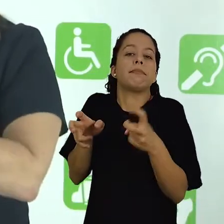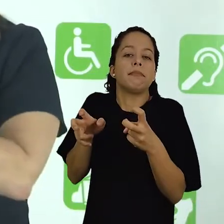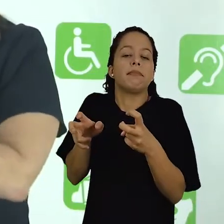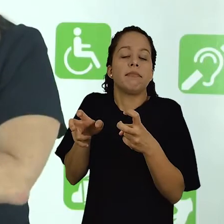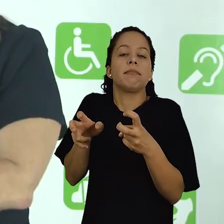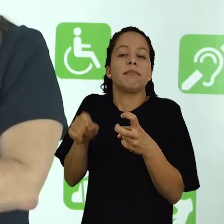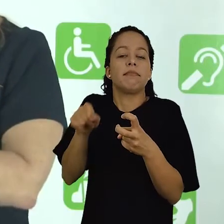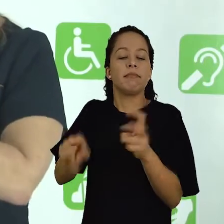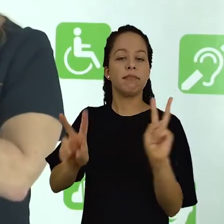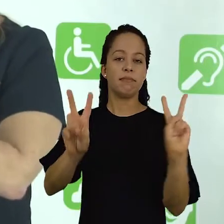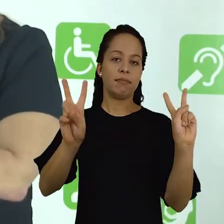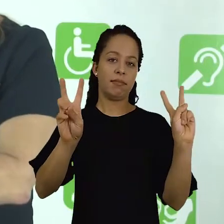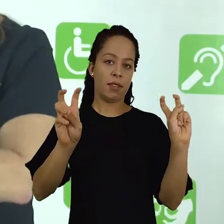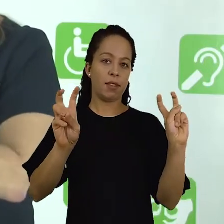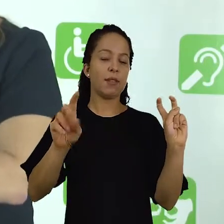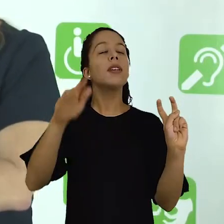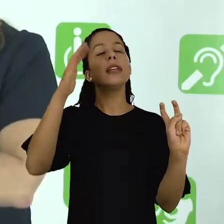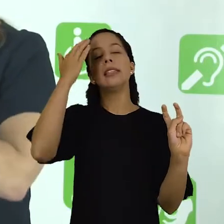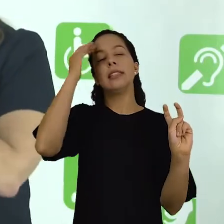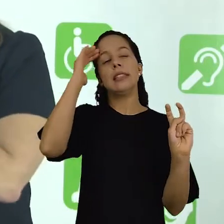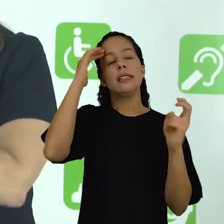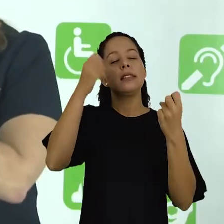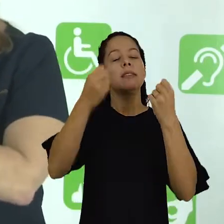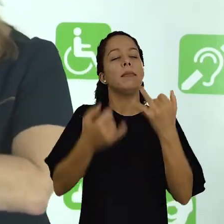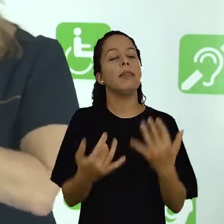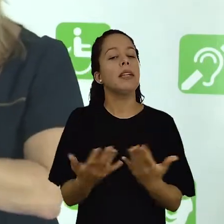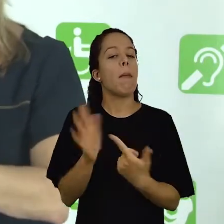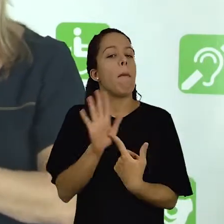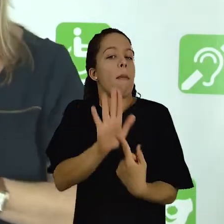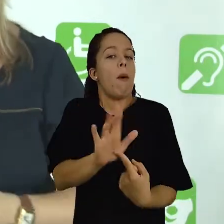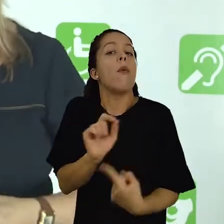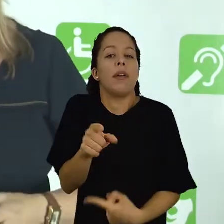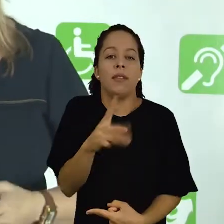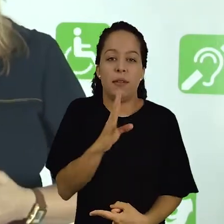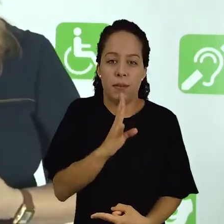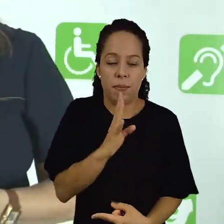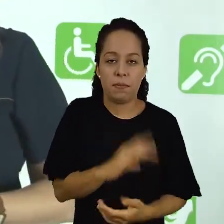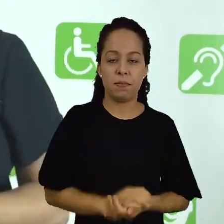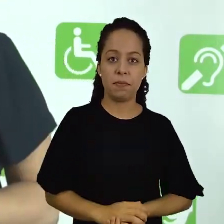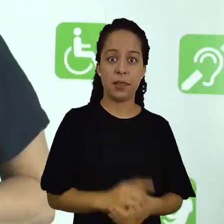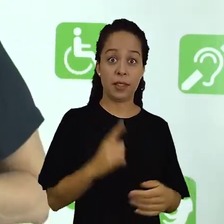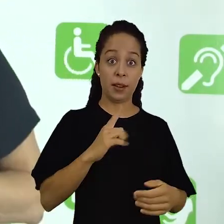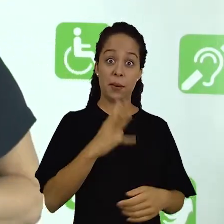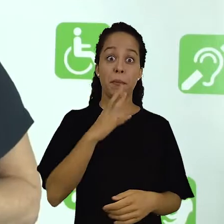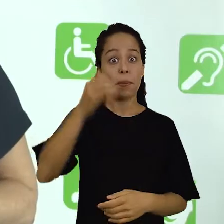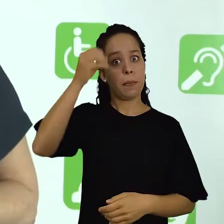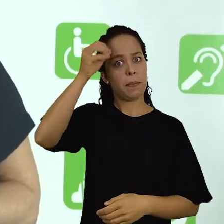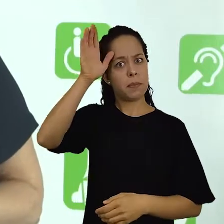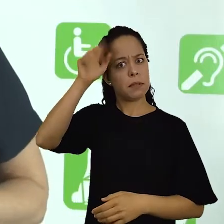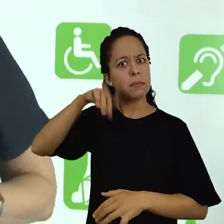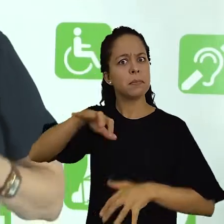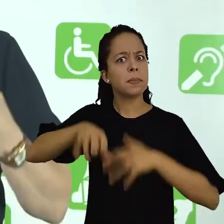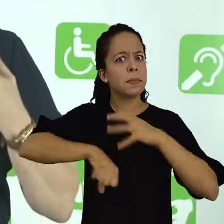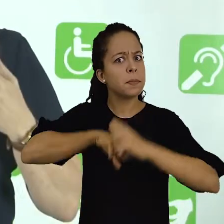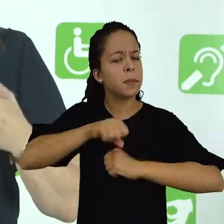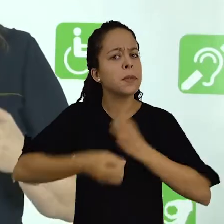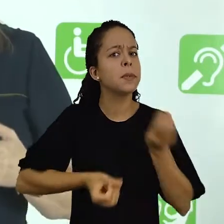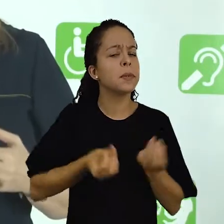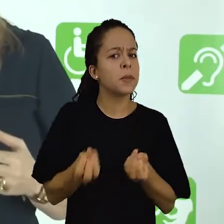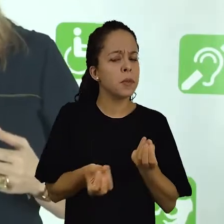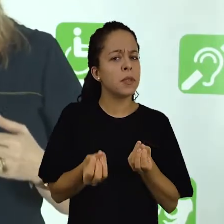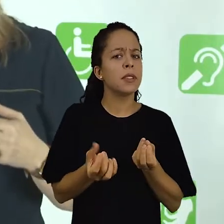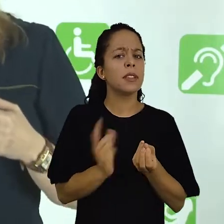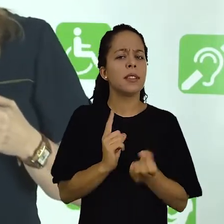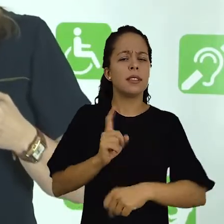sua percepção inicial sobre aquele determinado assunto. Essa busca do conhecimento, ela